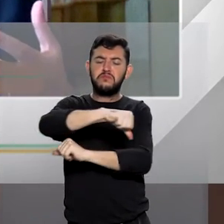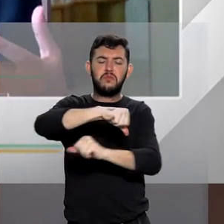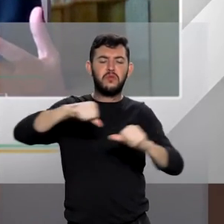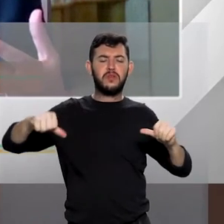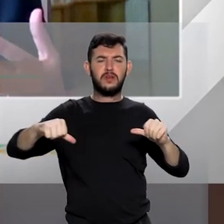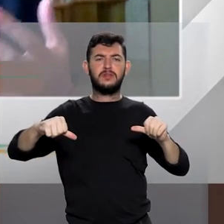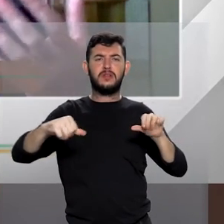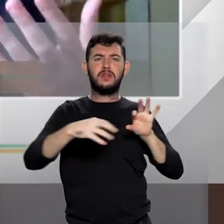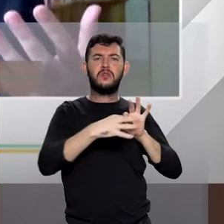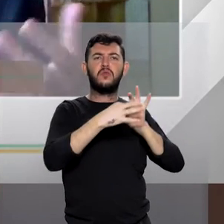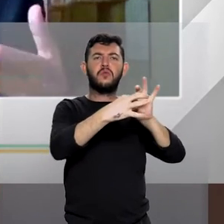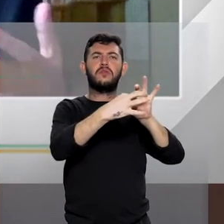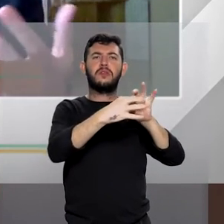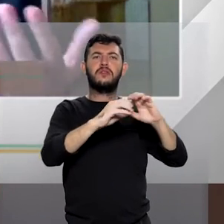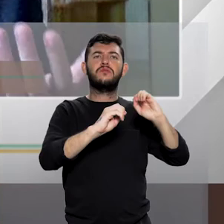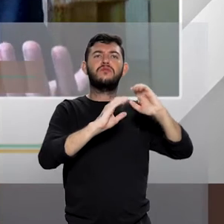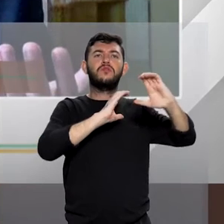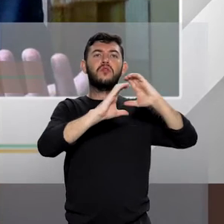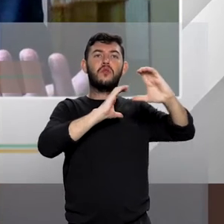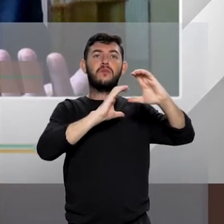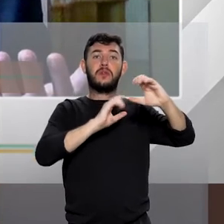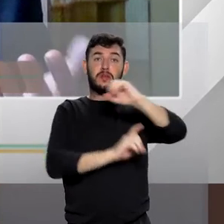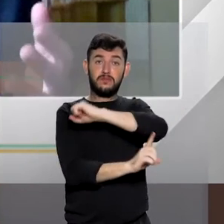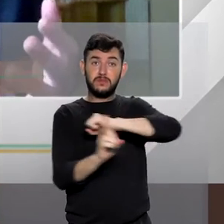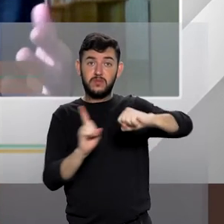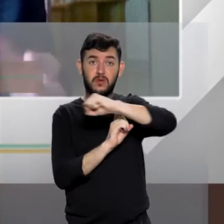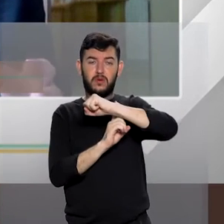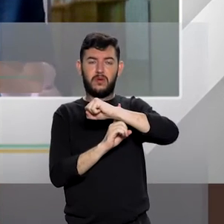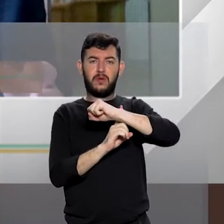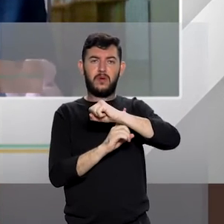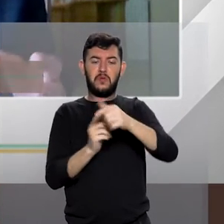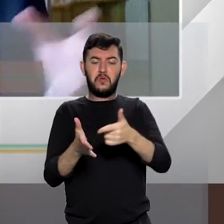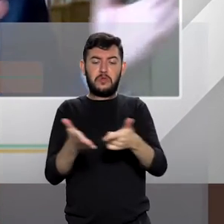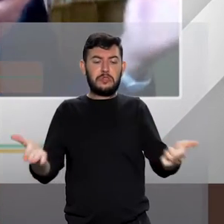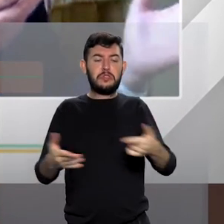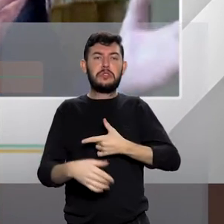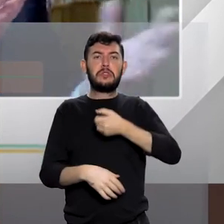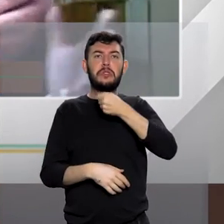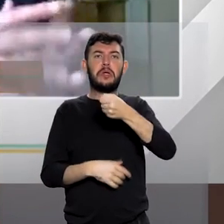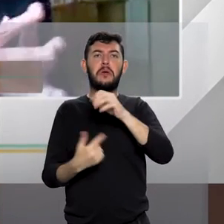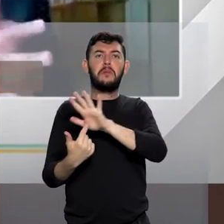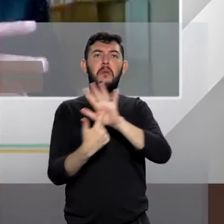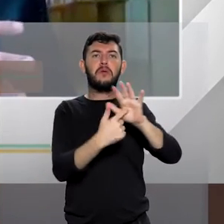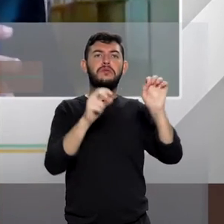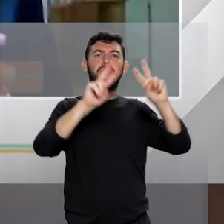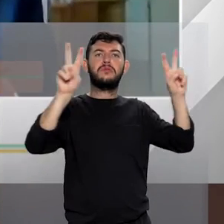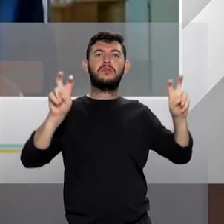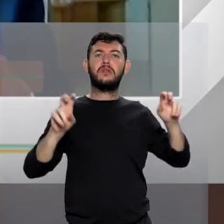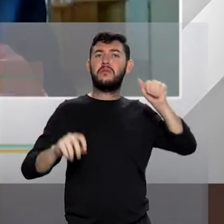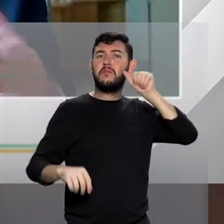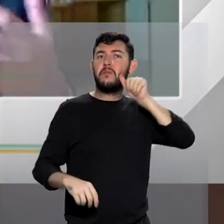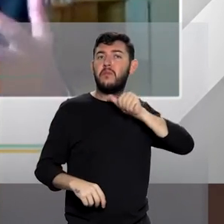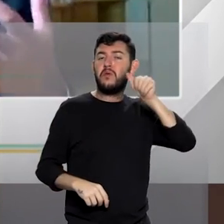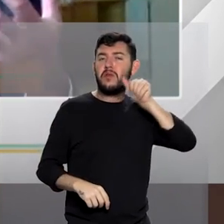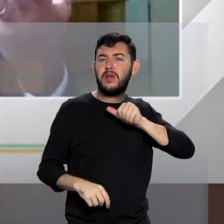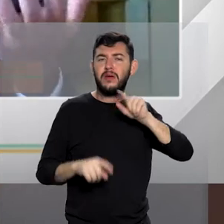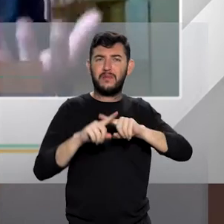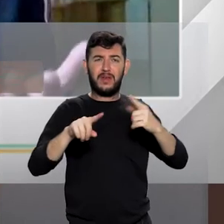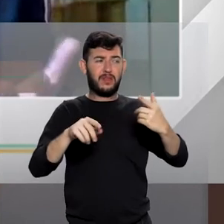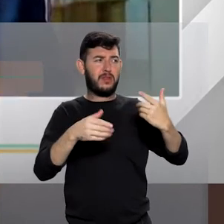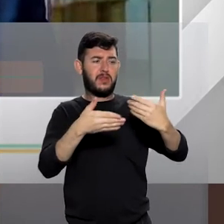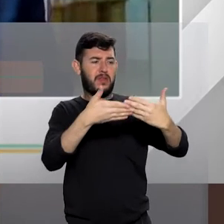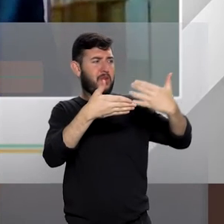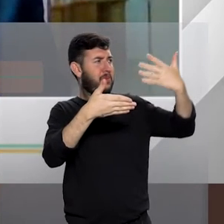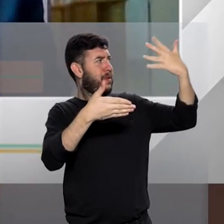social, como que a imprensa retrata a mulher e muitas vezes, especialmente no passado mais distante, acabava